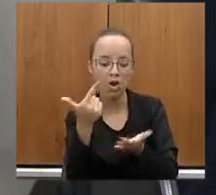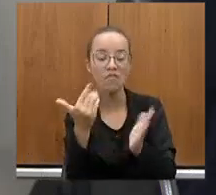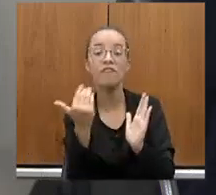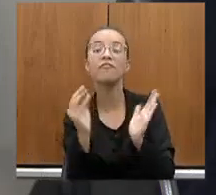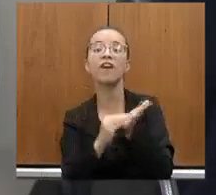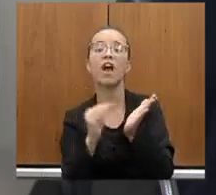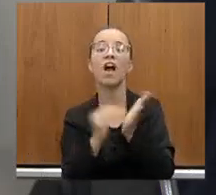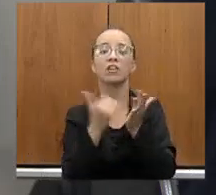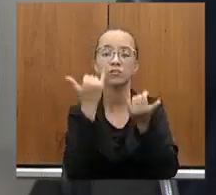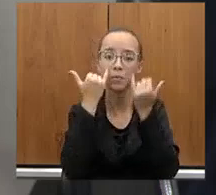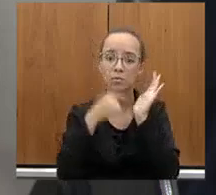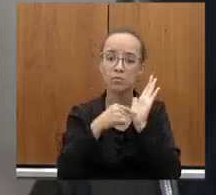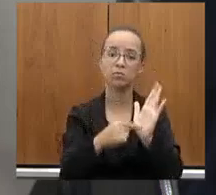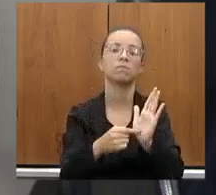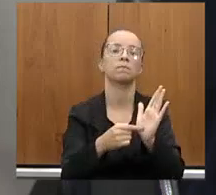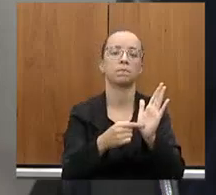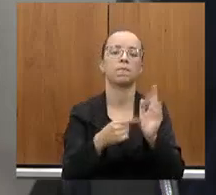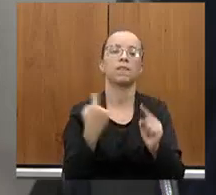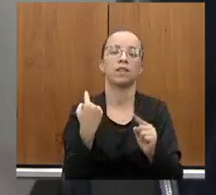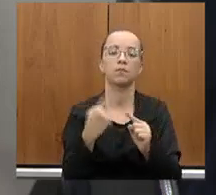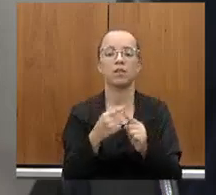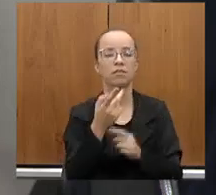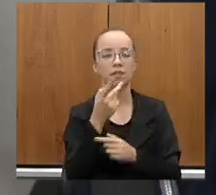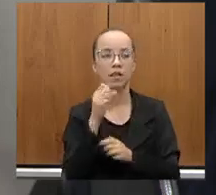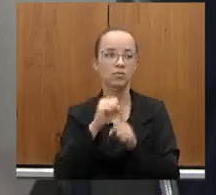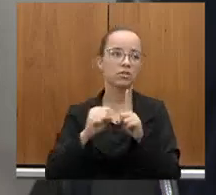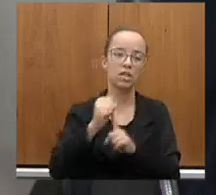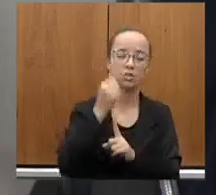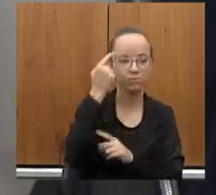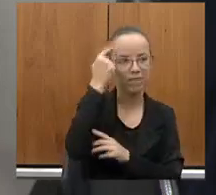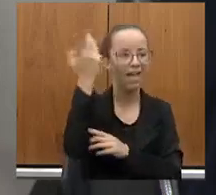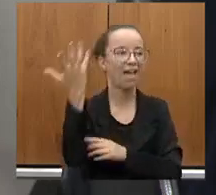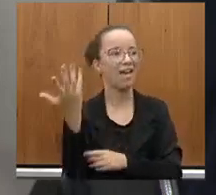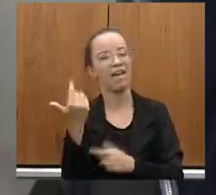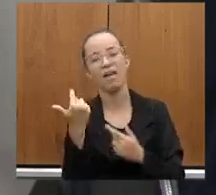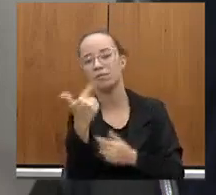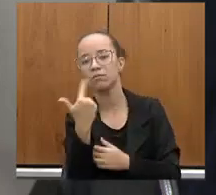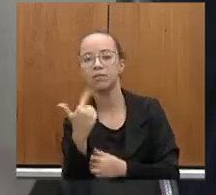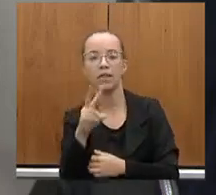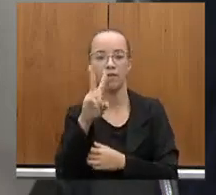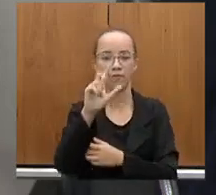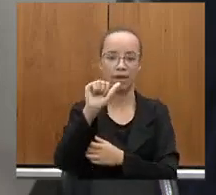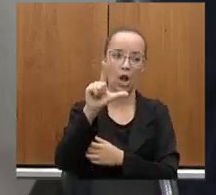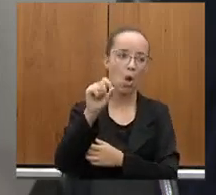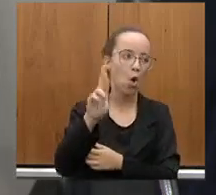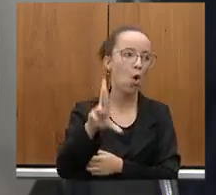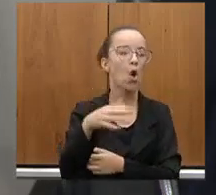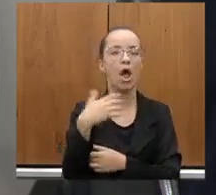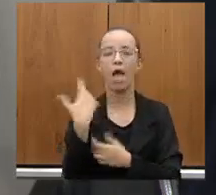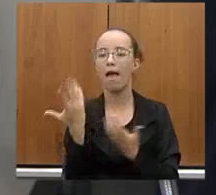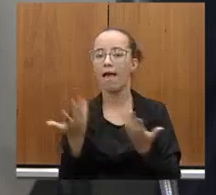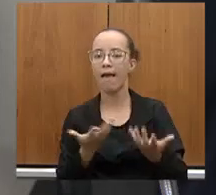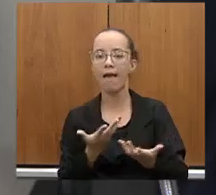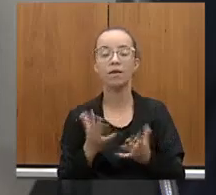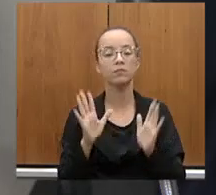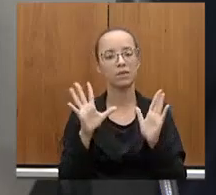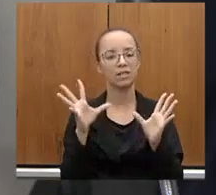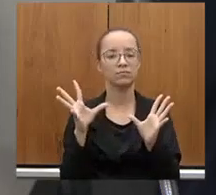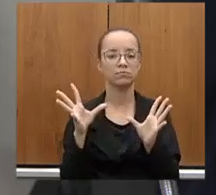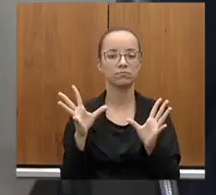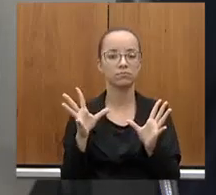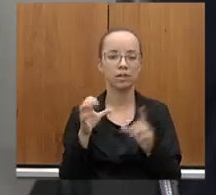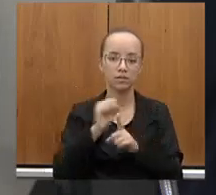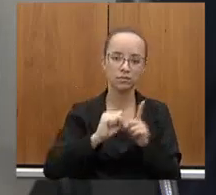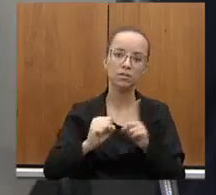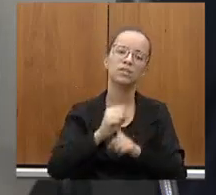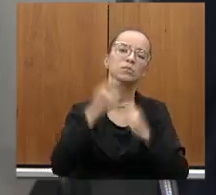população acha que nada disso que estou dizendo tem valor ou não tem tanto valor, mas, para que ela conclua, ela tinha